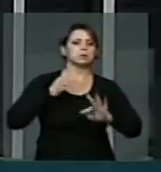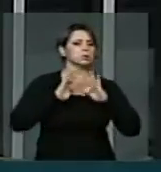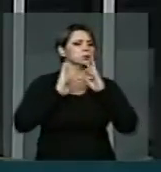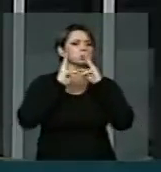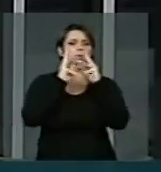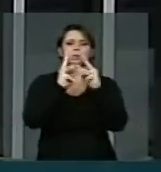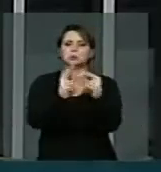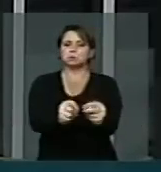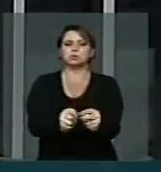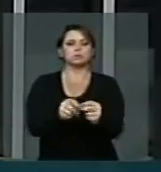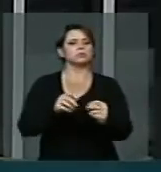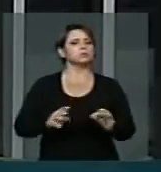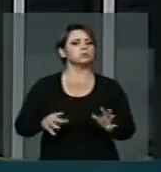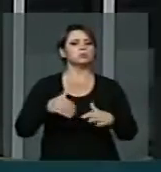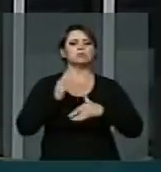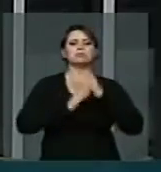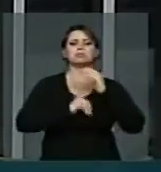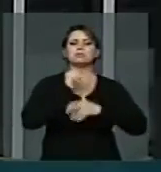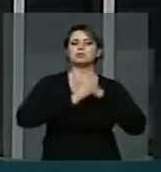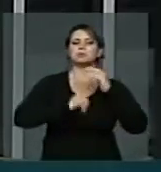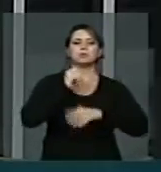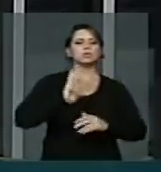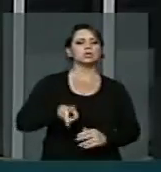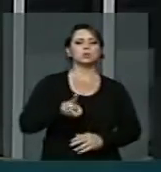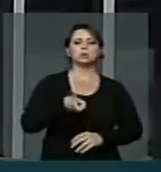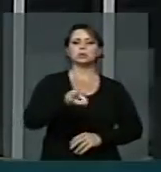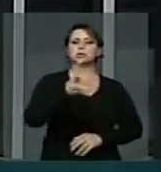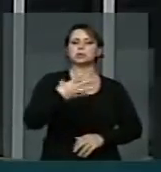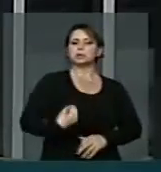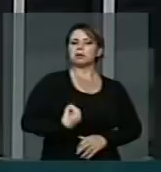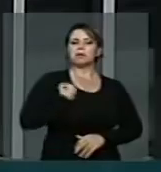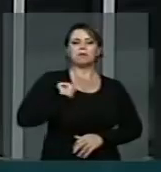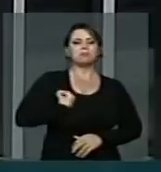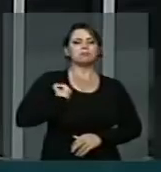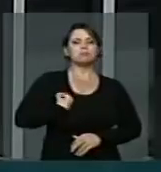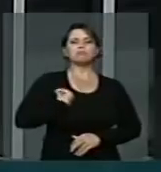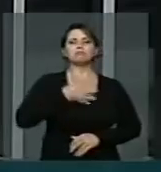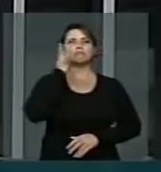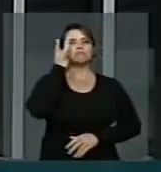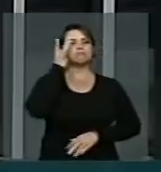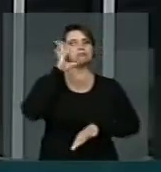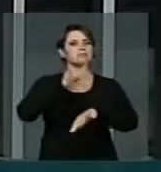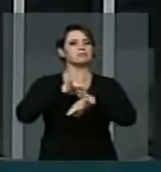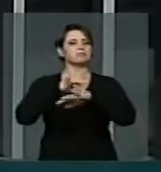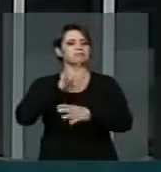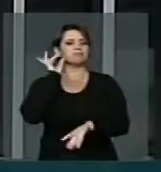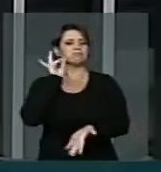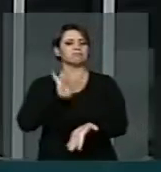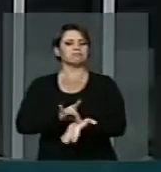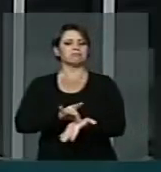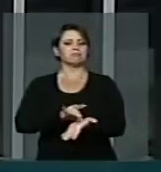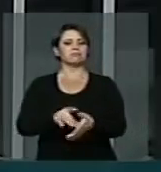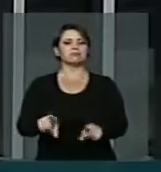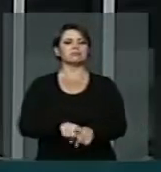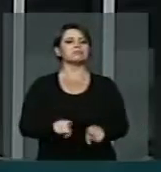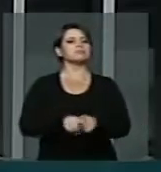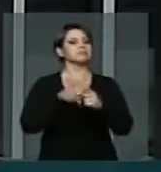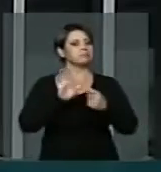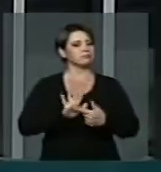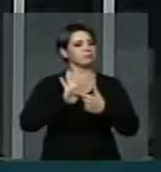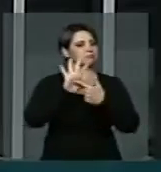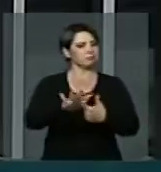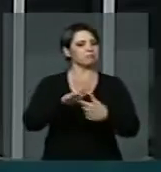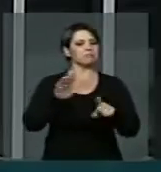os meios e modos de produzir a vida concreta, material e a vida simbólica, também